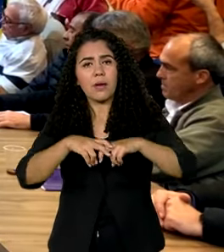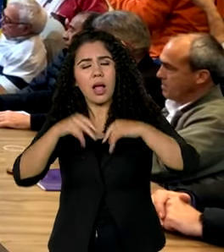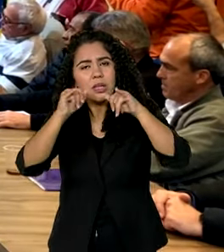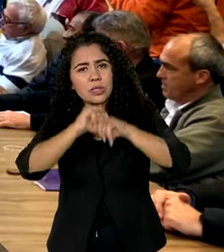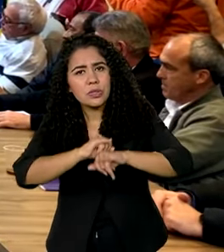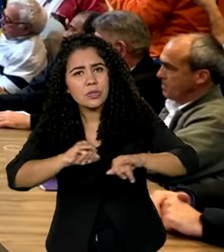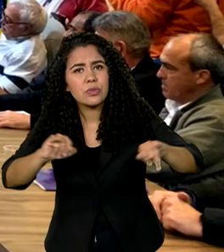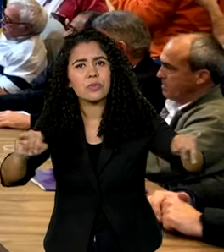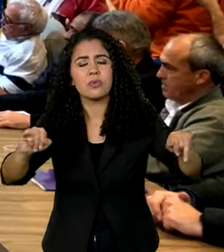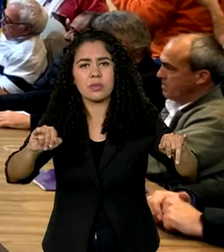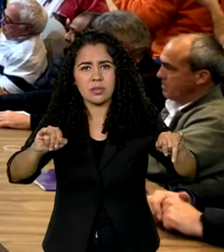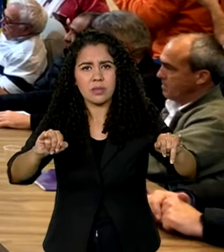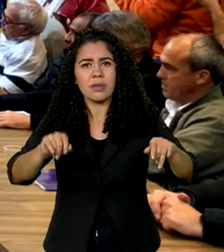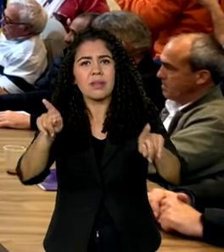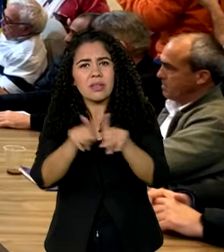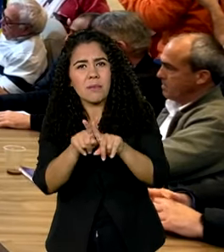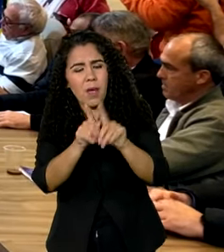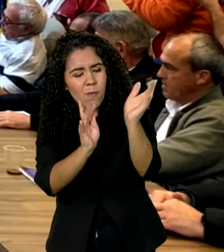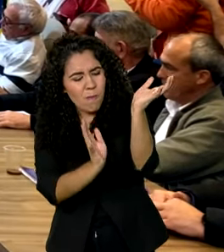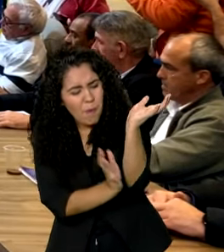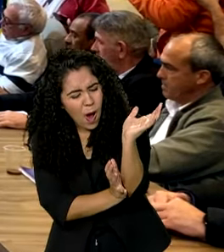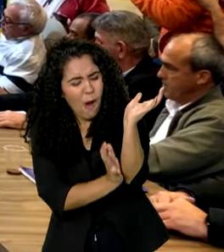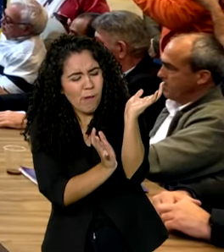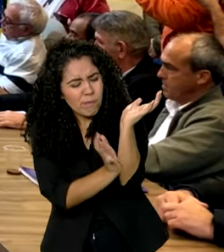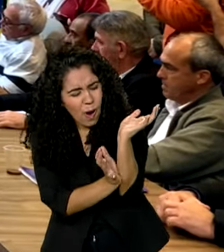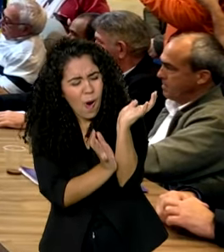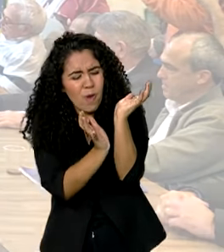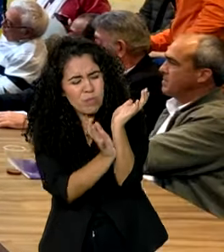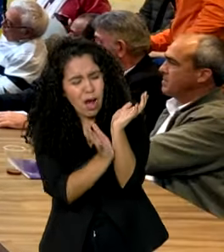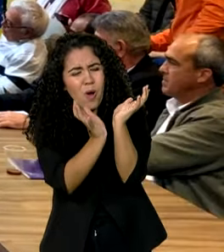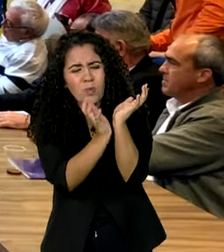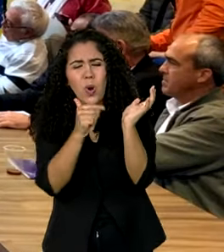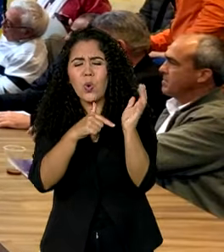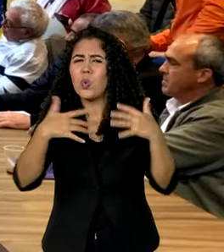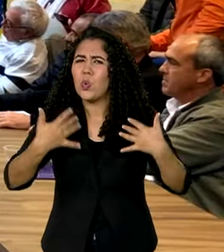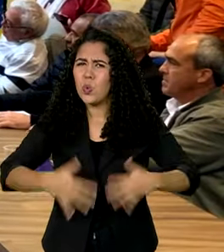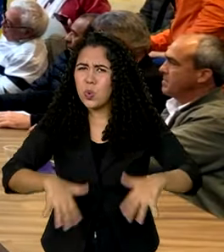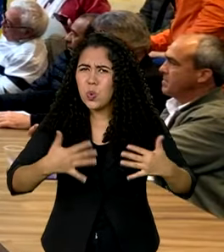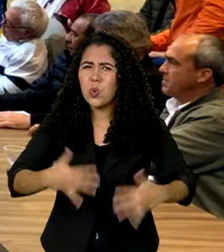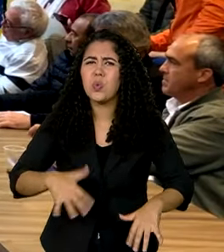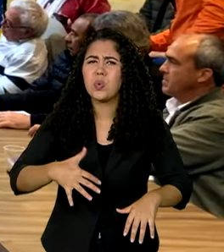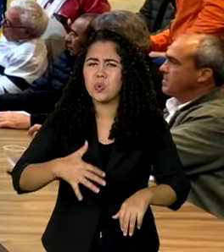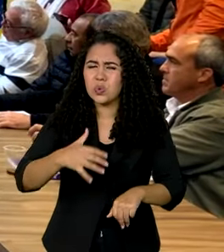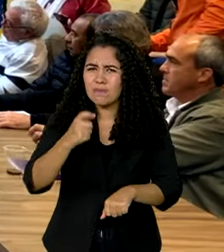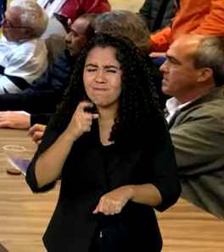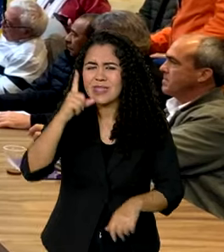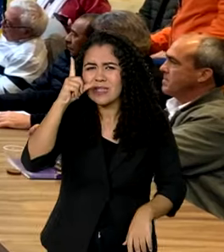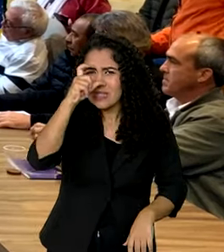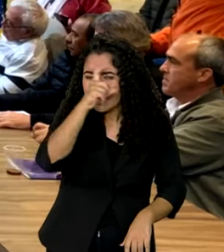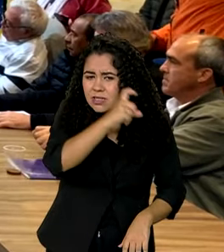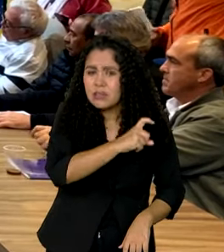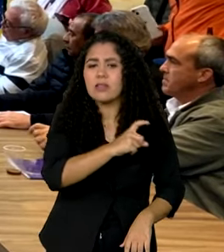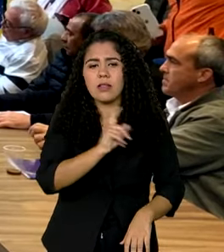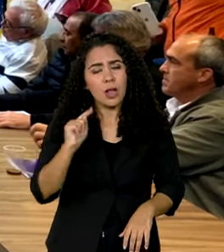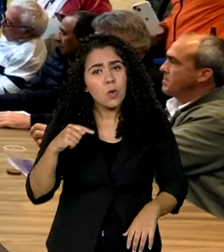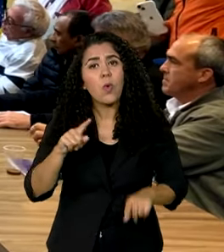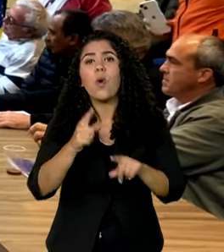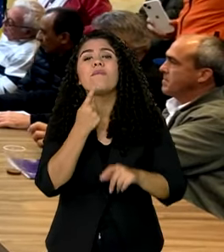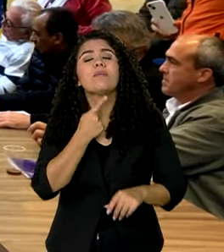ele chegar. A burocracia, ela é cruel. O que for de responsabilidade nossa, do governo federal, nós queremos